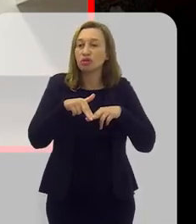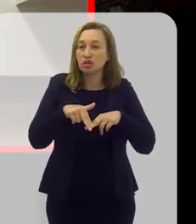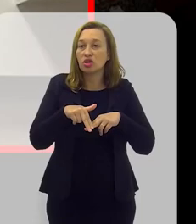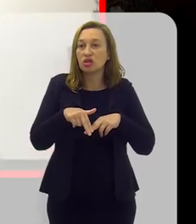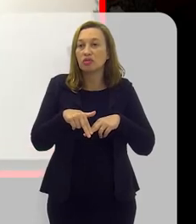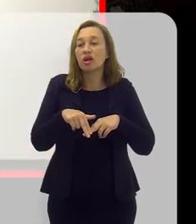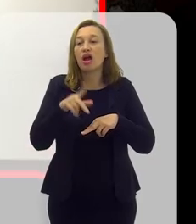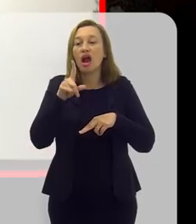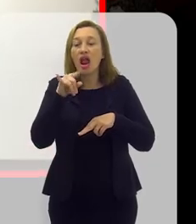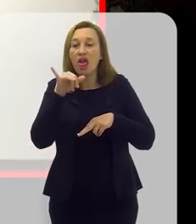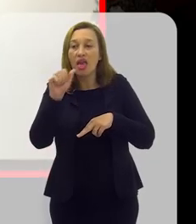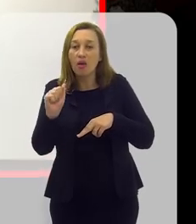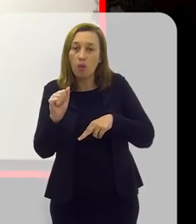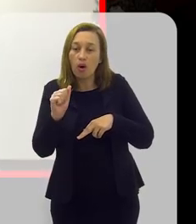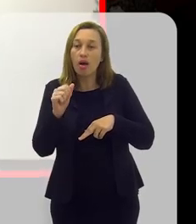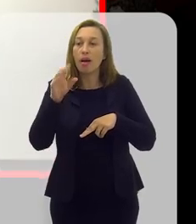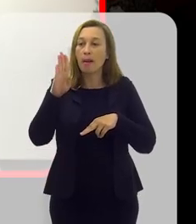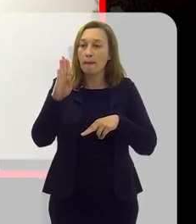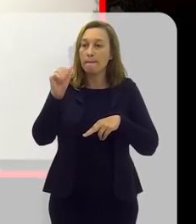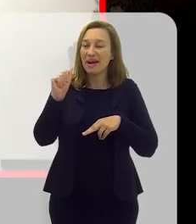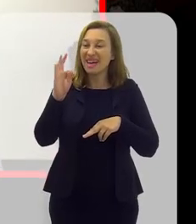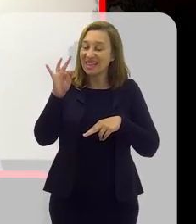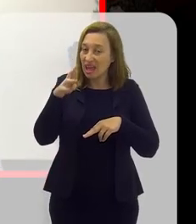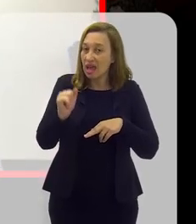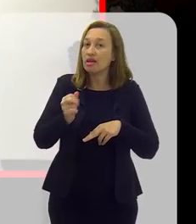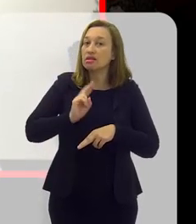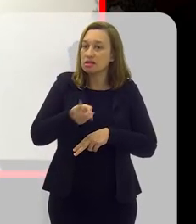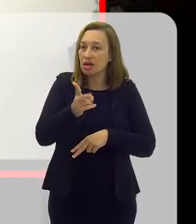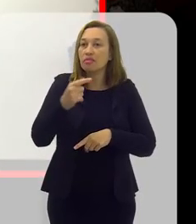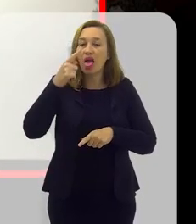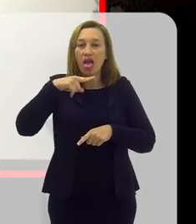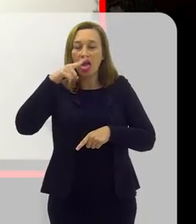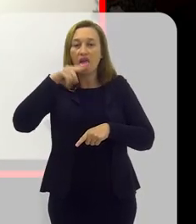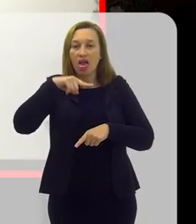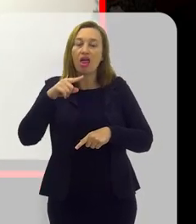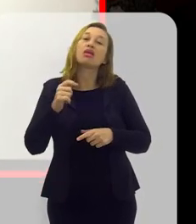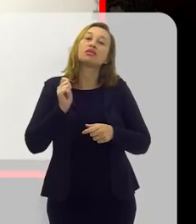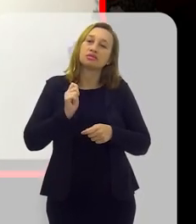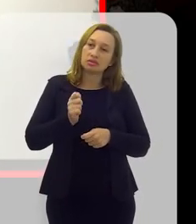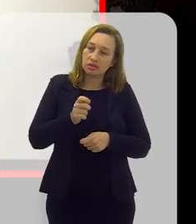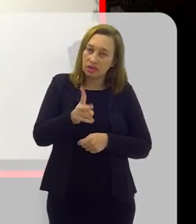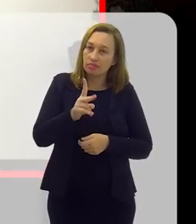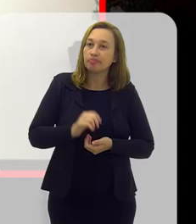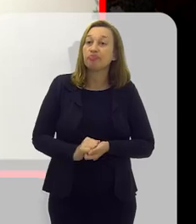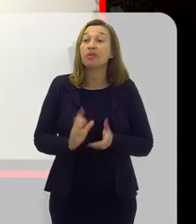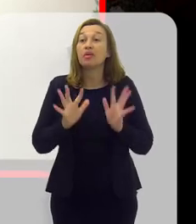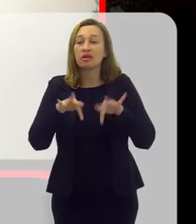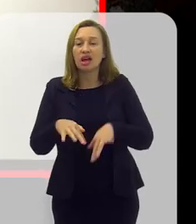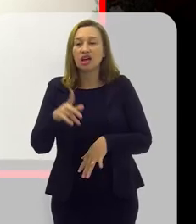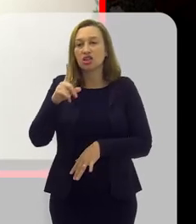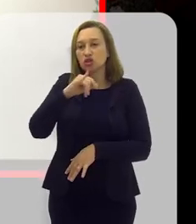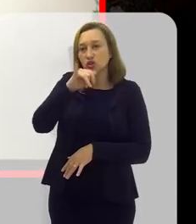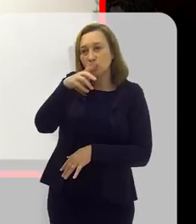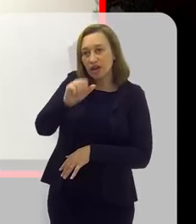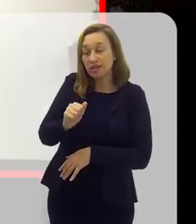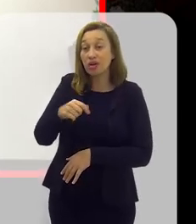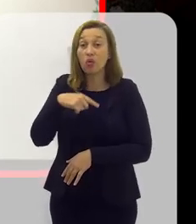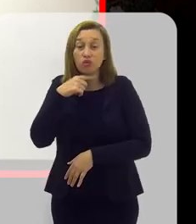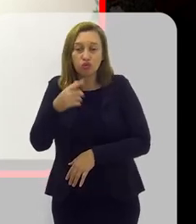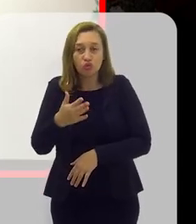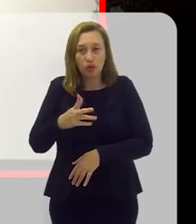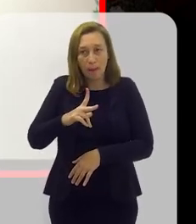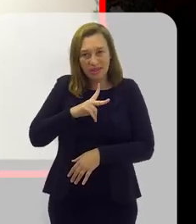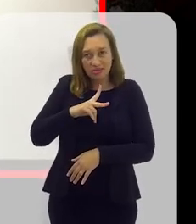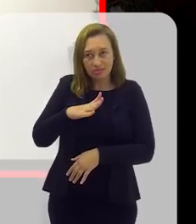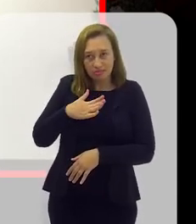conta da língua que fica, pode ficar um pouquinho de bactéria ali. Então, sempre escovar a língua é importante depois da escovação. Perfeito. Para encerrar, Juliana, essa é uma